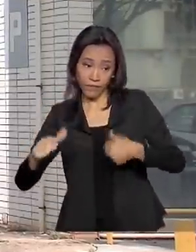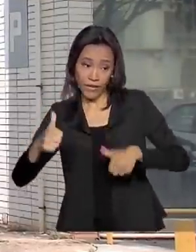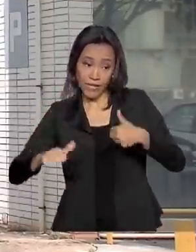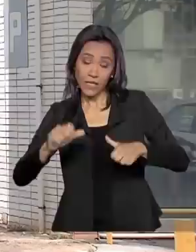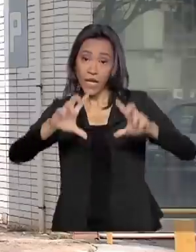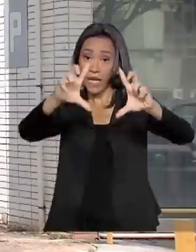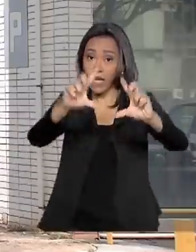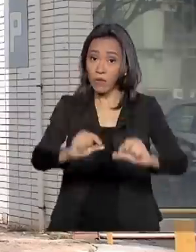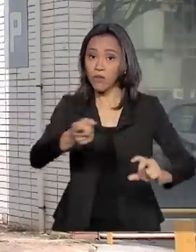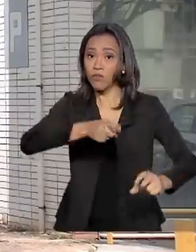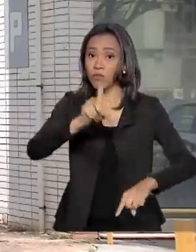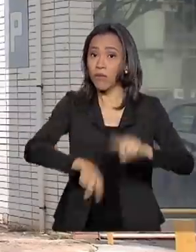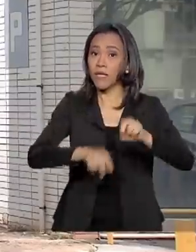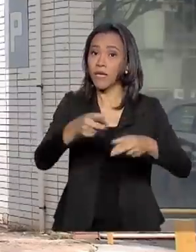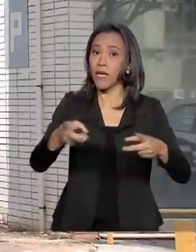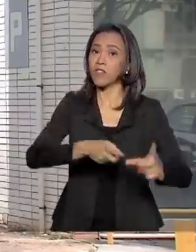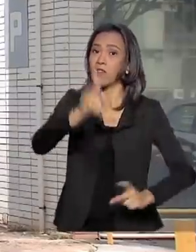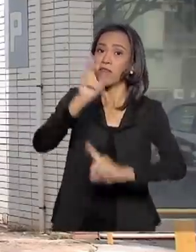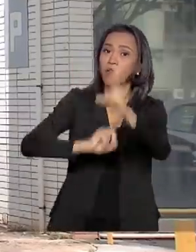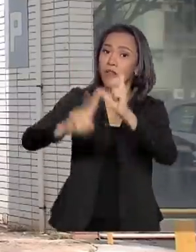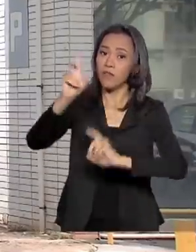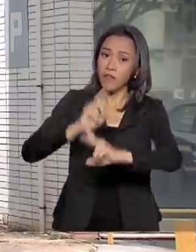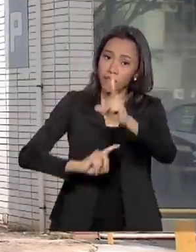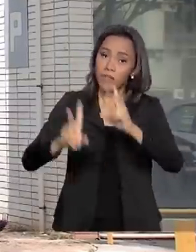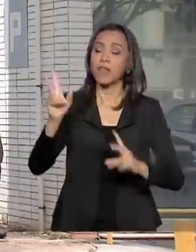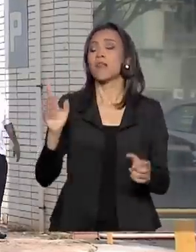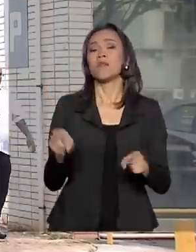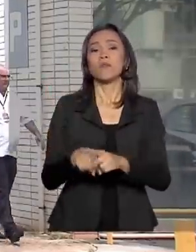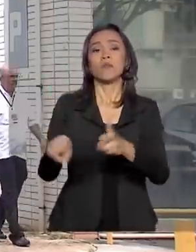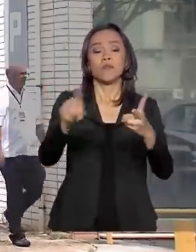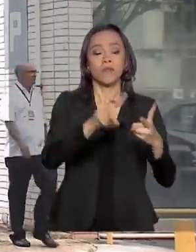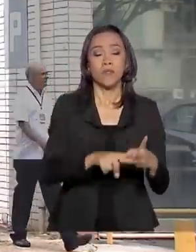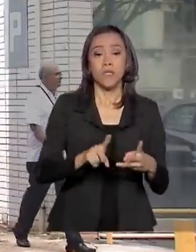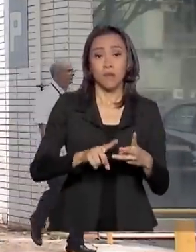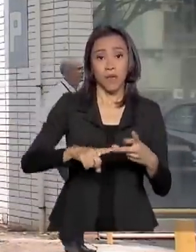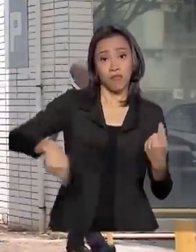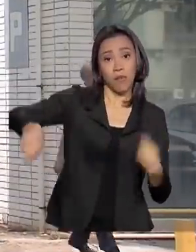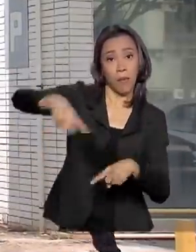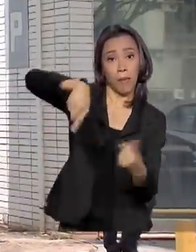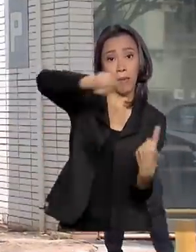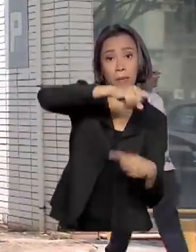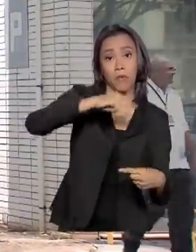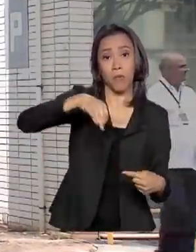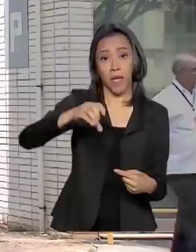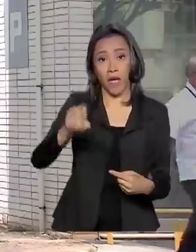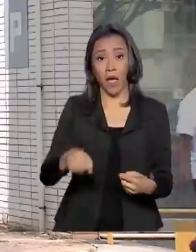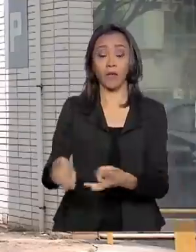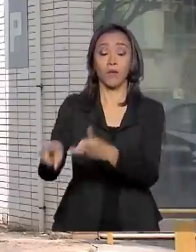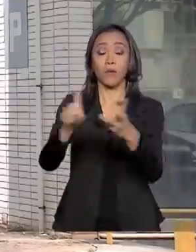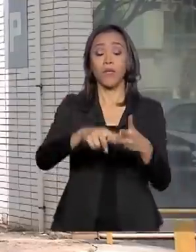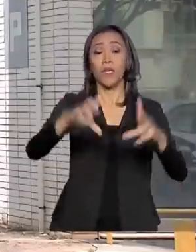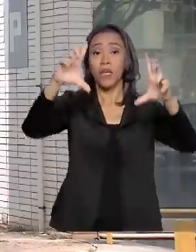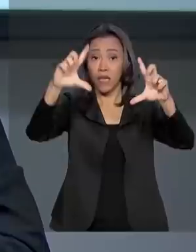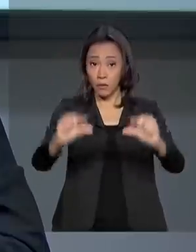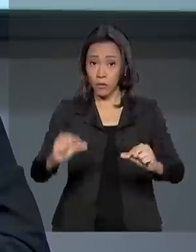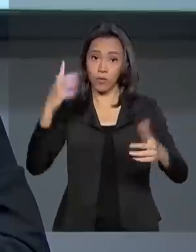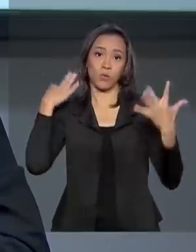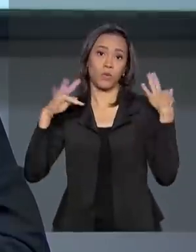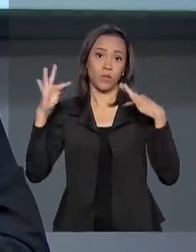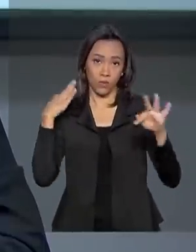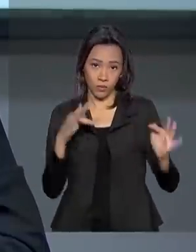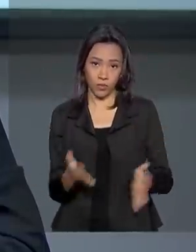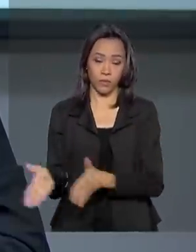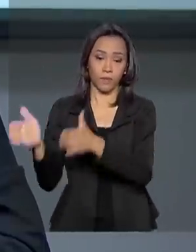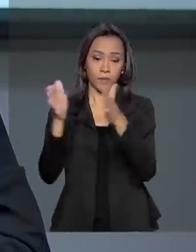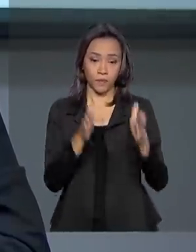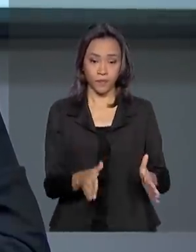exportações, a interrupção da cadeia produtiva, uma maior volatilidade dos mercados e queda no turismo e nos negócios. Nós temos